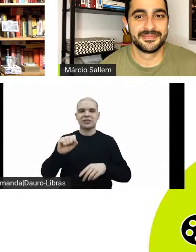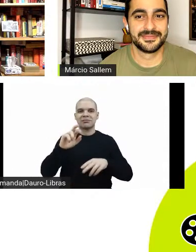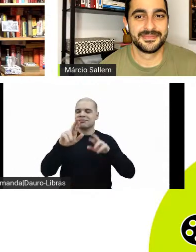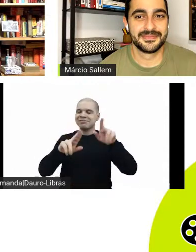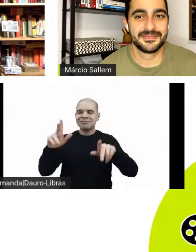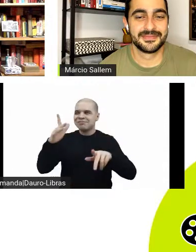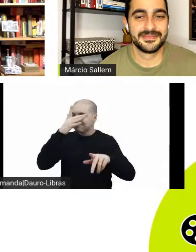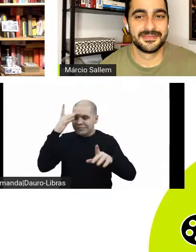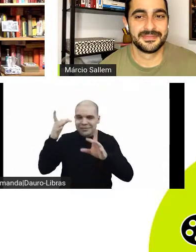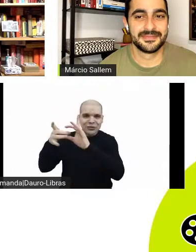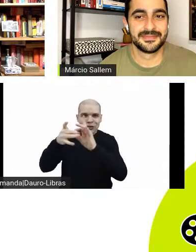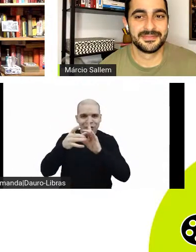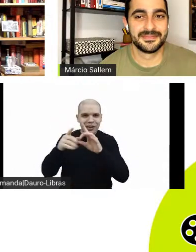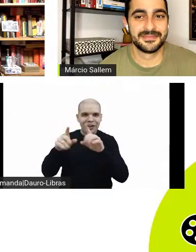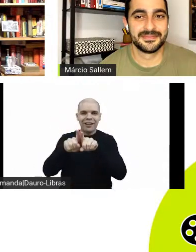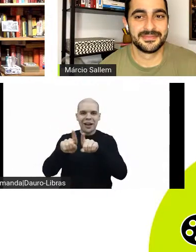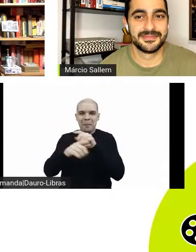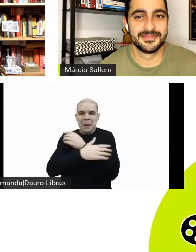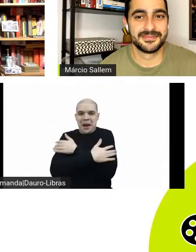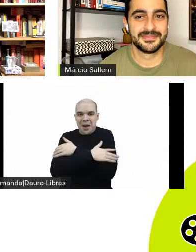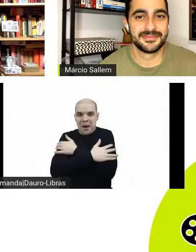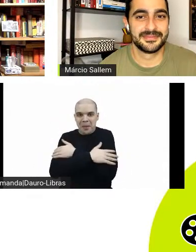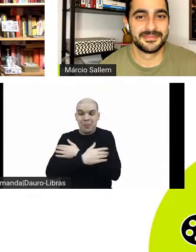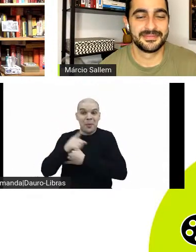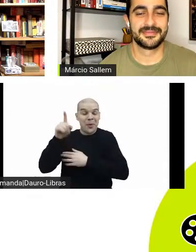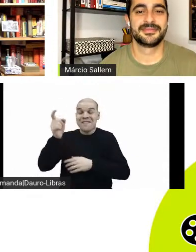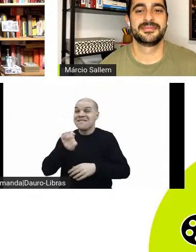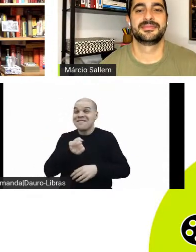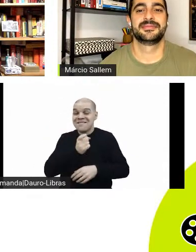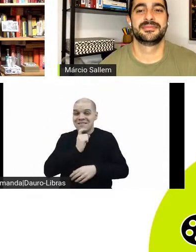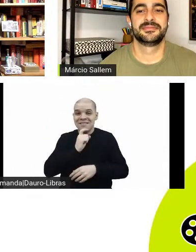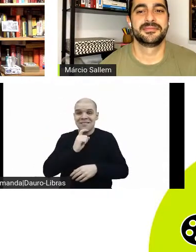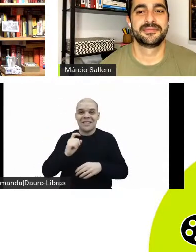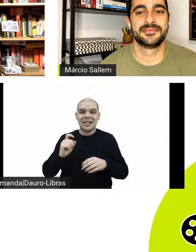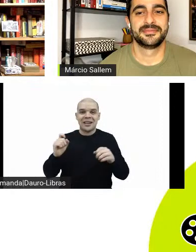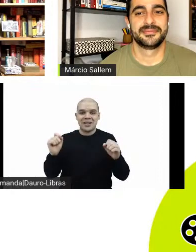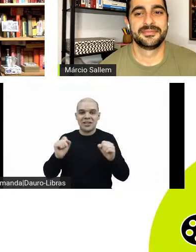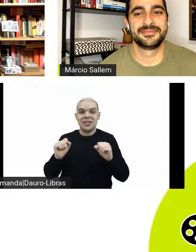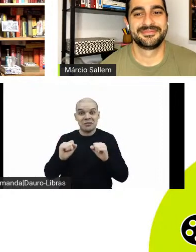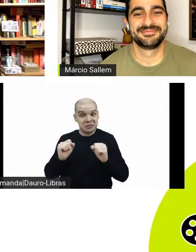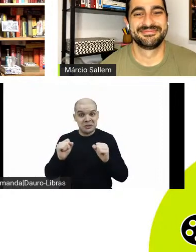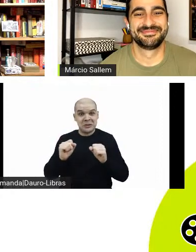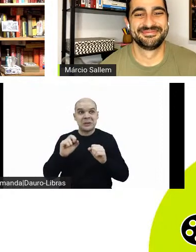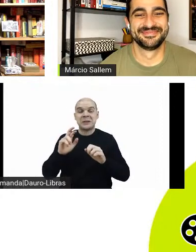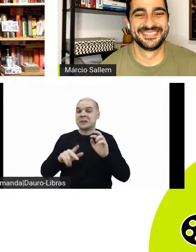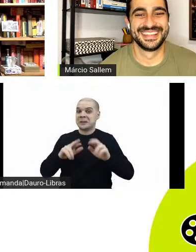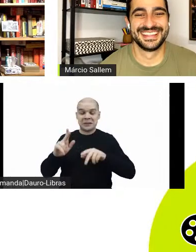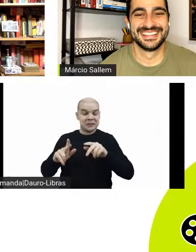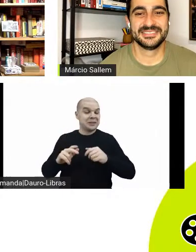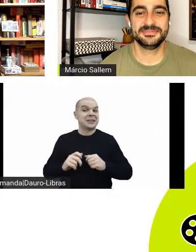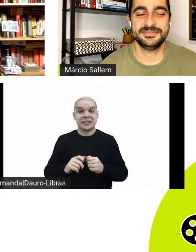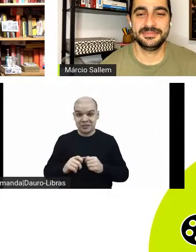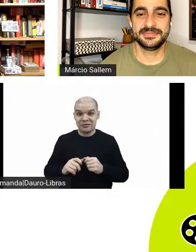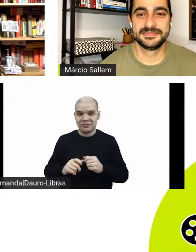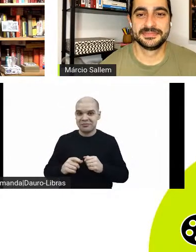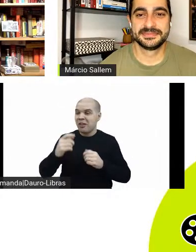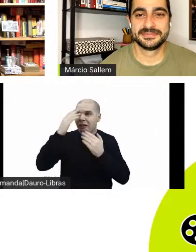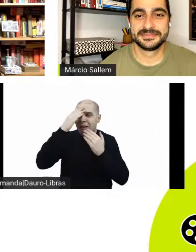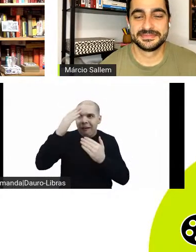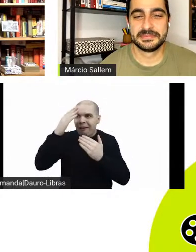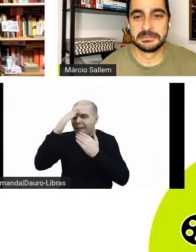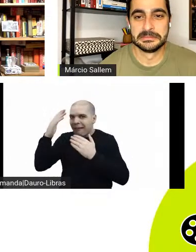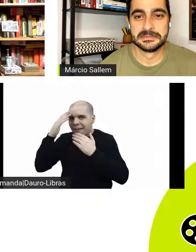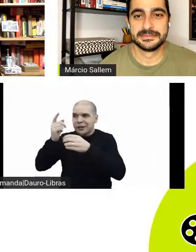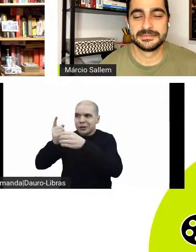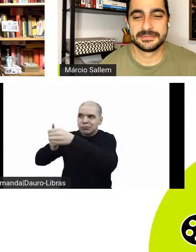né, Campos de Jordão estavam falando aqui também está bem frio, aqui também está, esses dias está muito gelado, viu, então a gente agradece, lógico, o pessoal que está